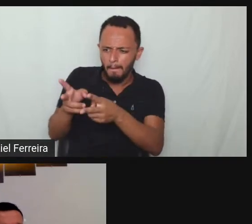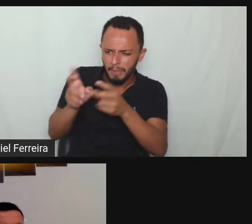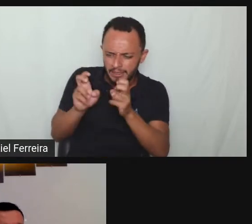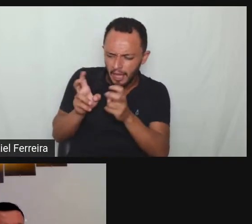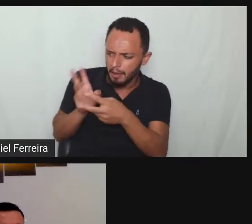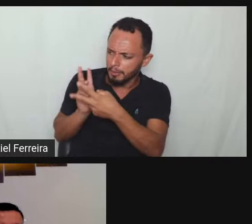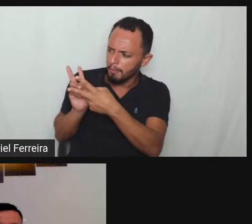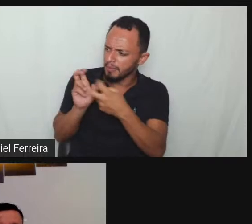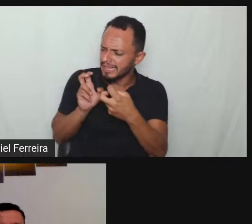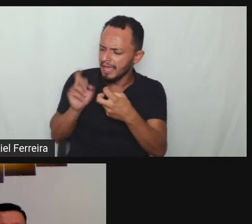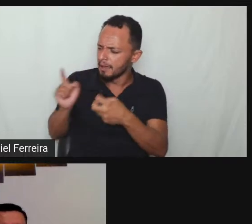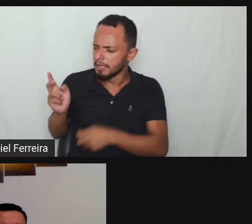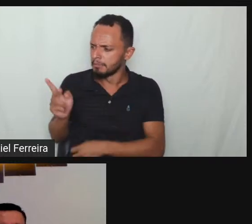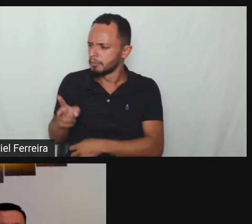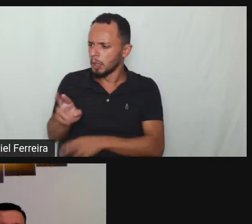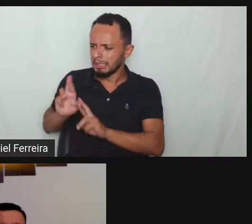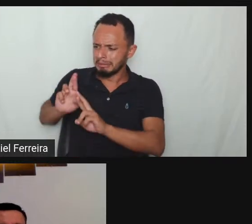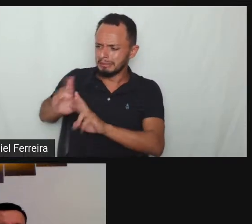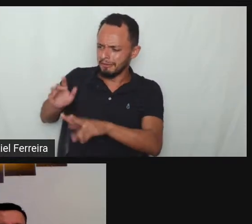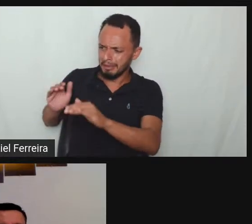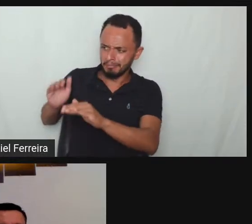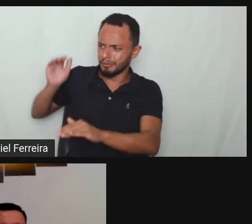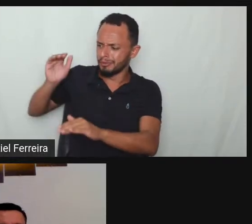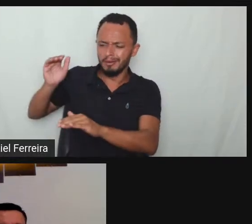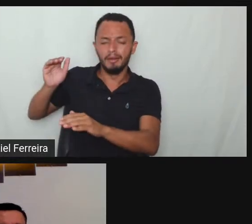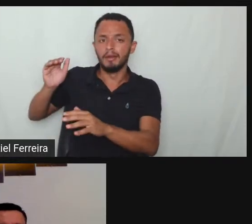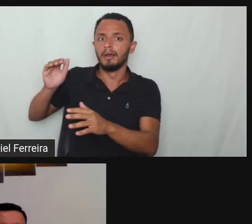dependendo do contexto fechou?